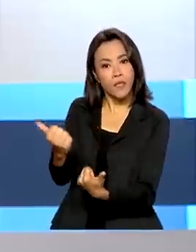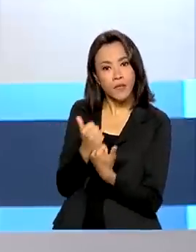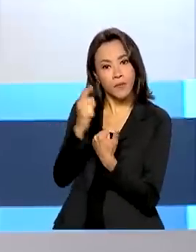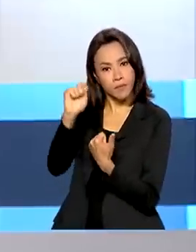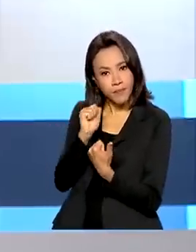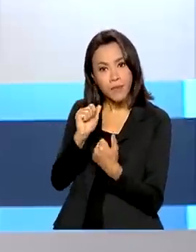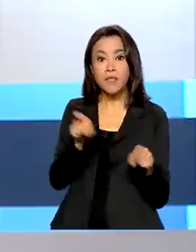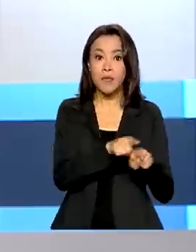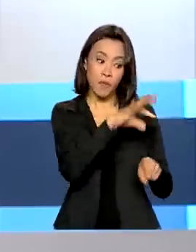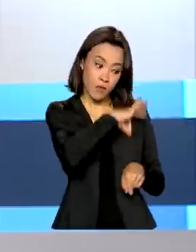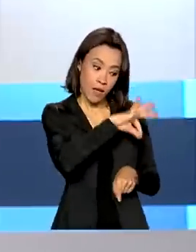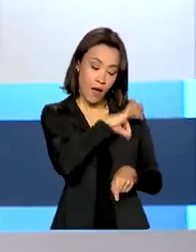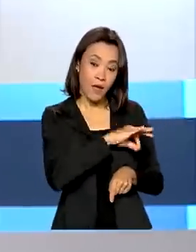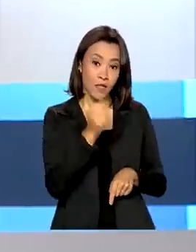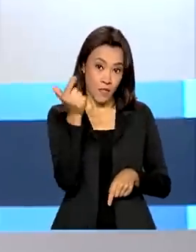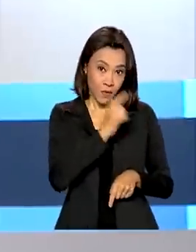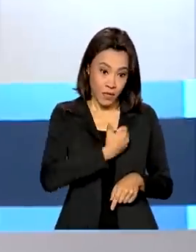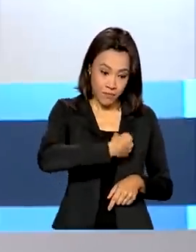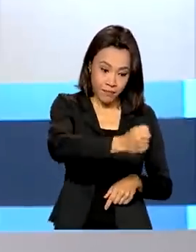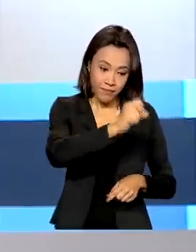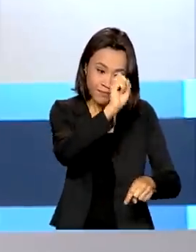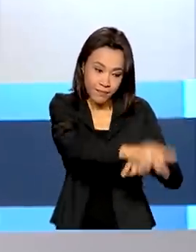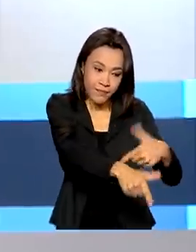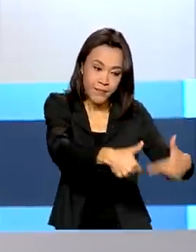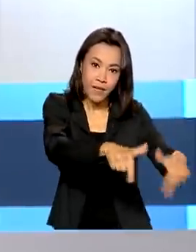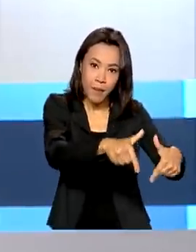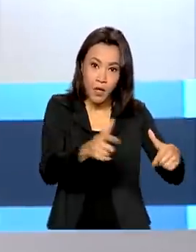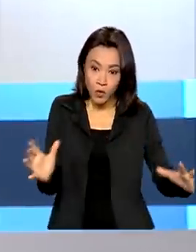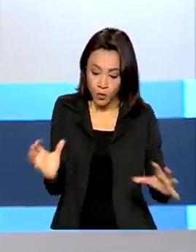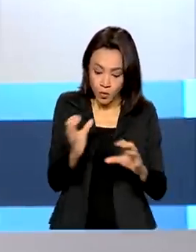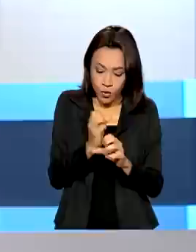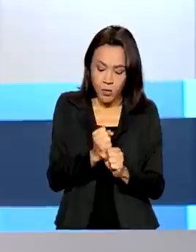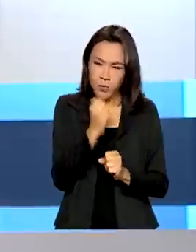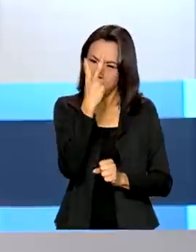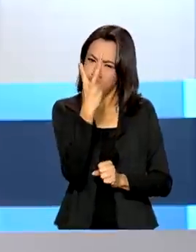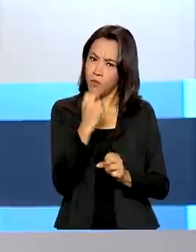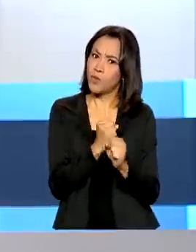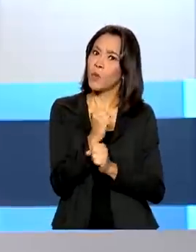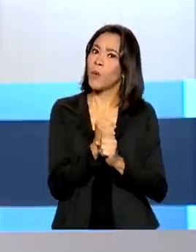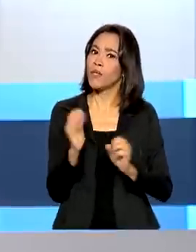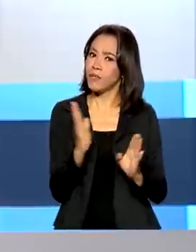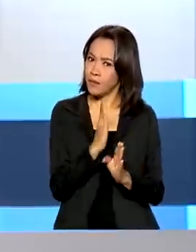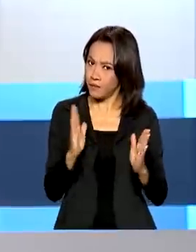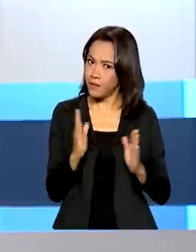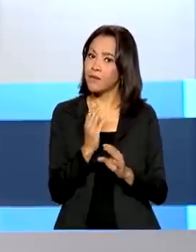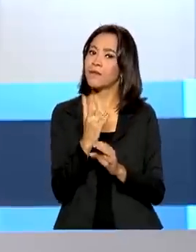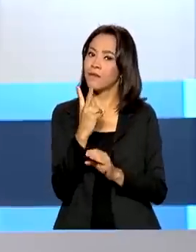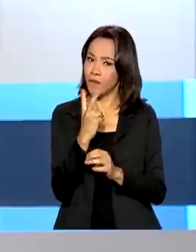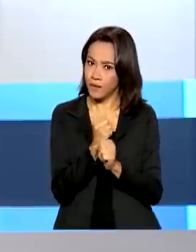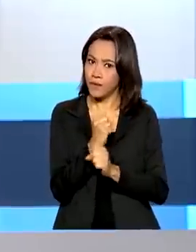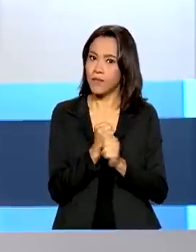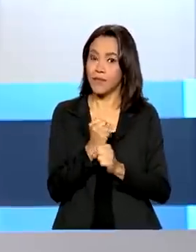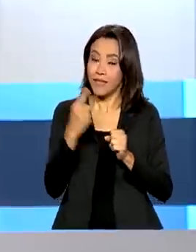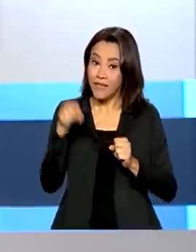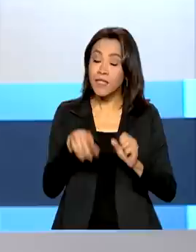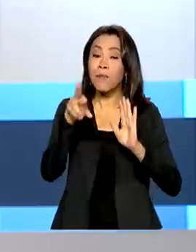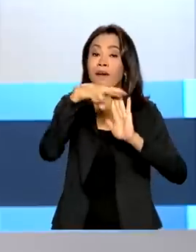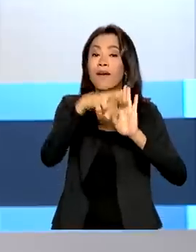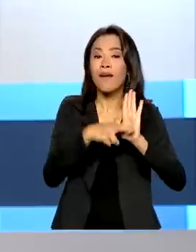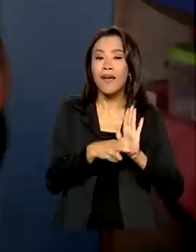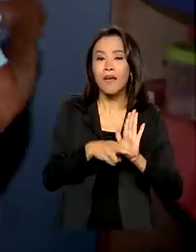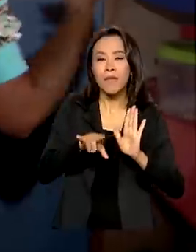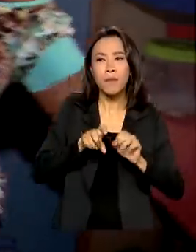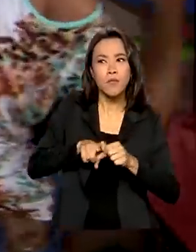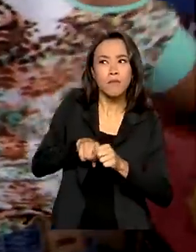caso consiga entrar no mercado de trabalho. O acúmulo vale até por dois anos e funciona como uma regra de emancipação no programa.